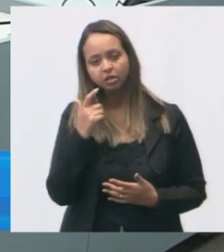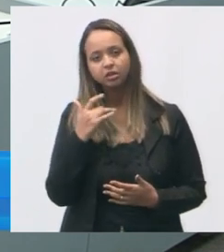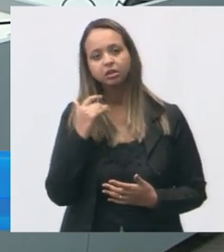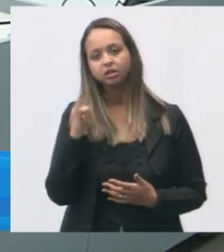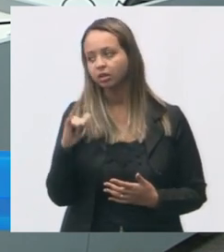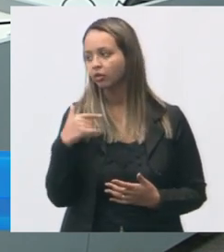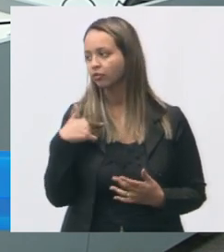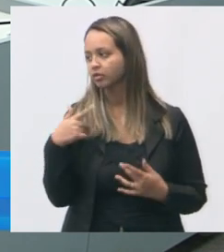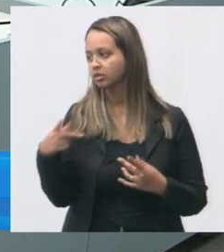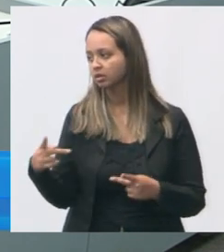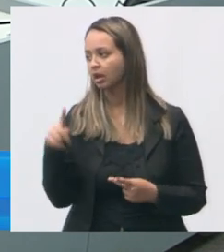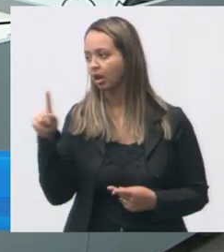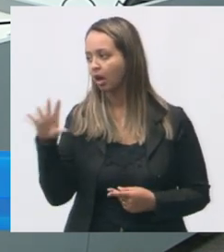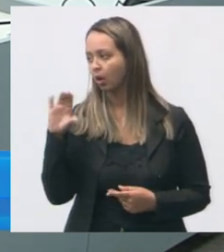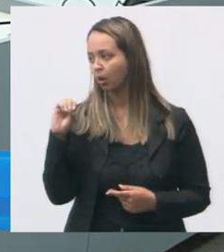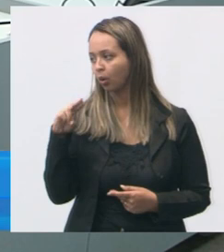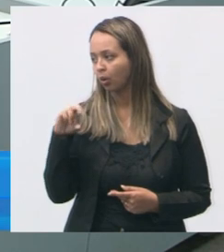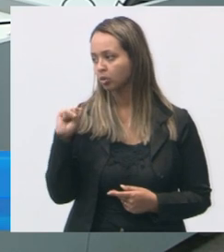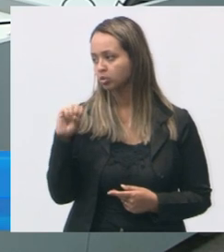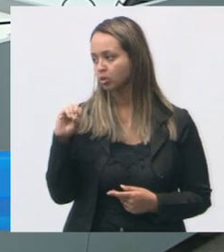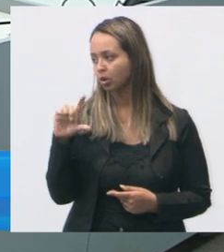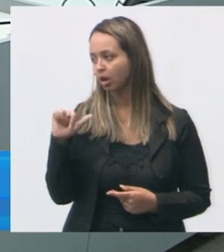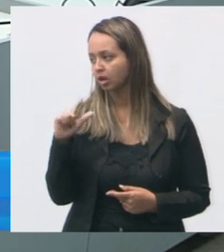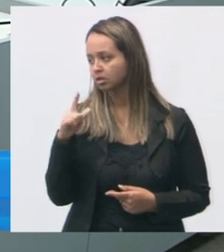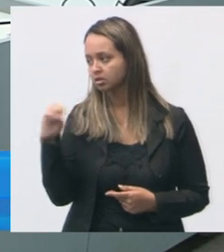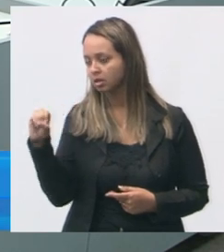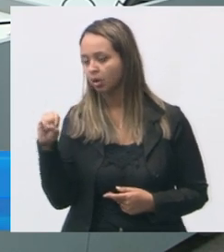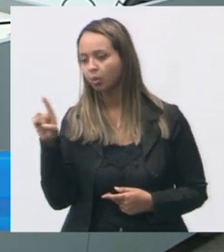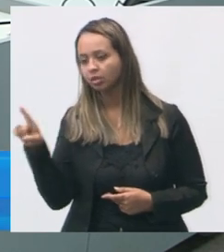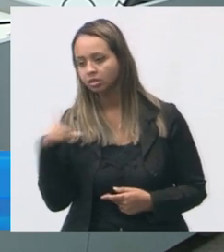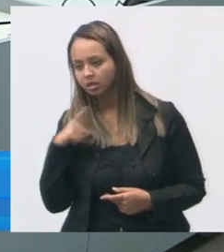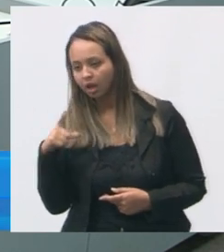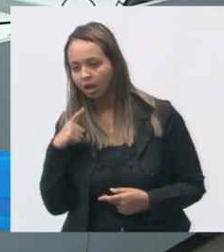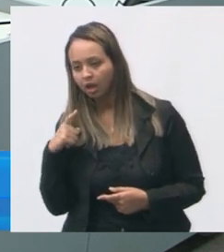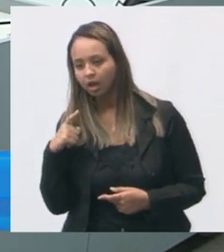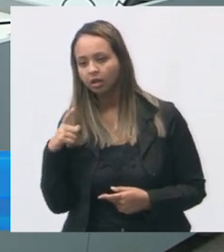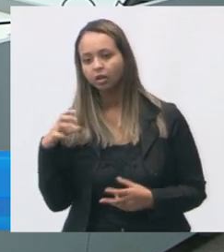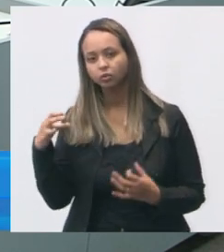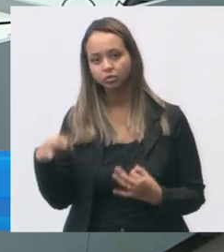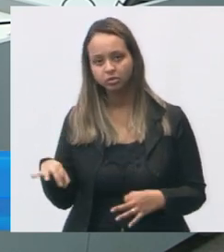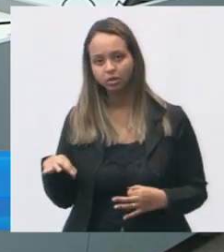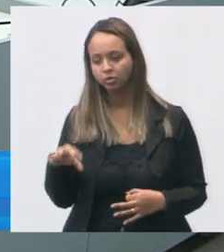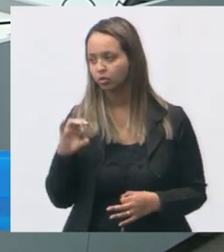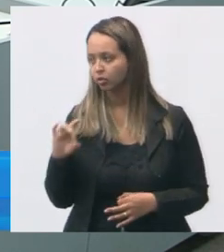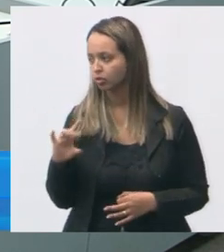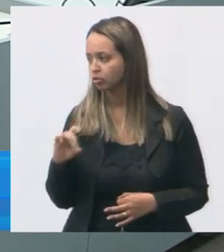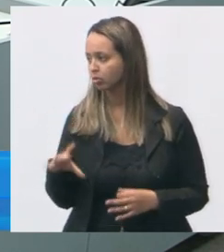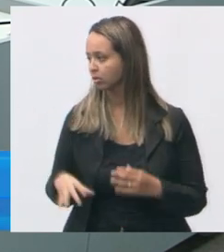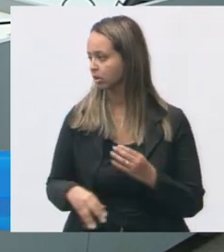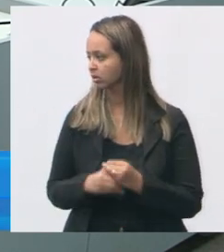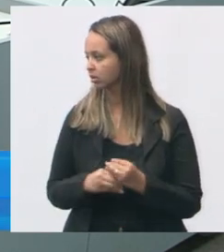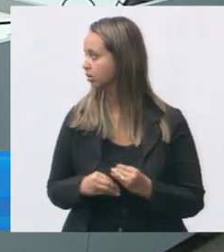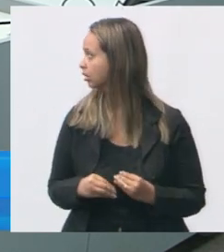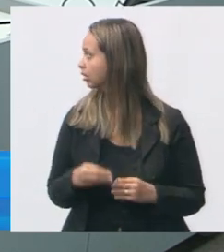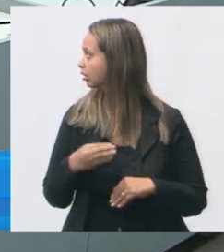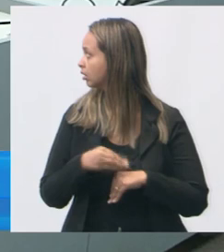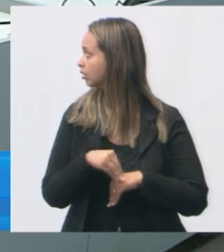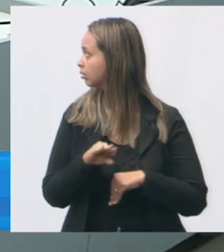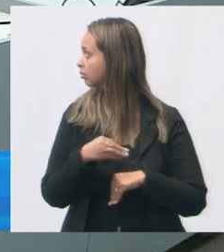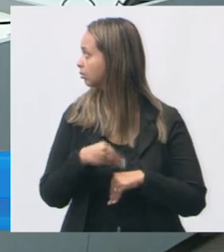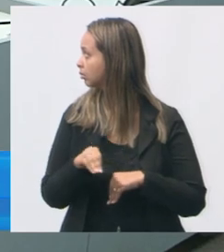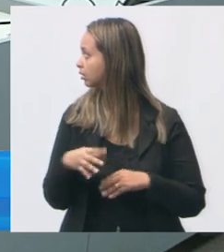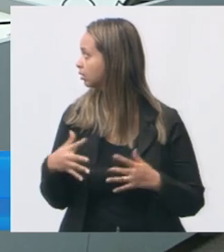eu visitei aqui lá de consolação está faltando médico não está tudo certinho só para acrescentar isso daí para passar para a cidade de Vitória